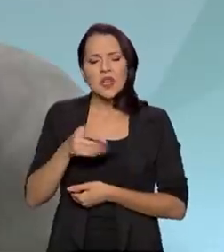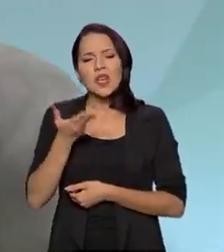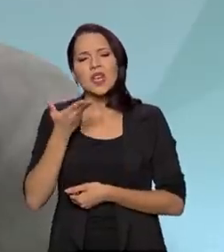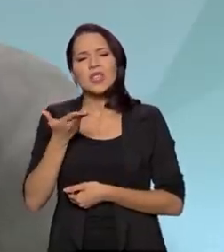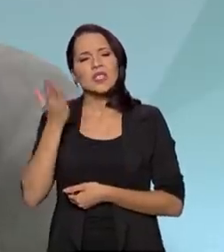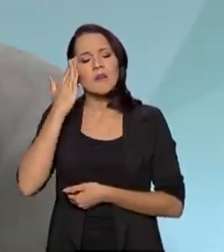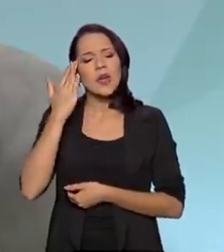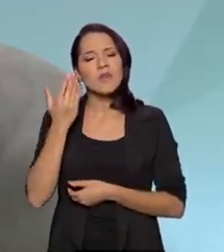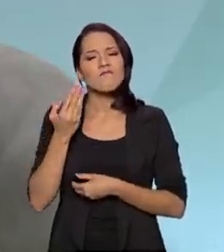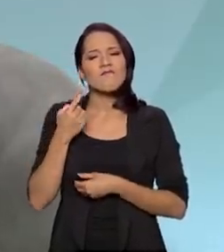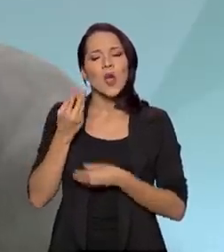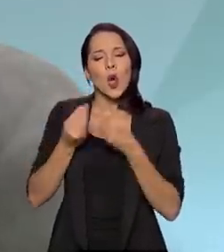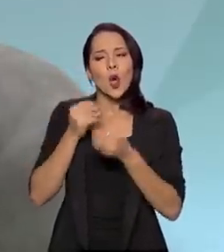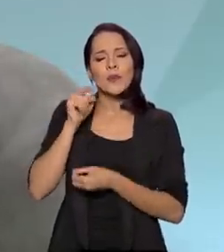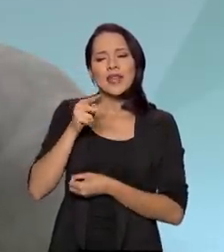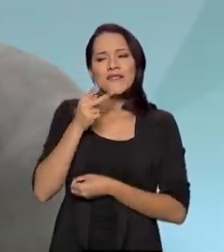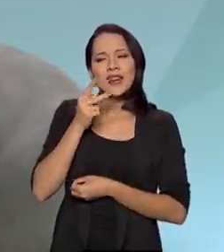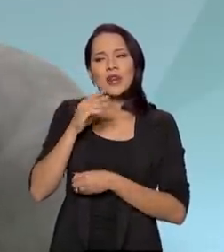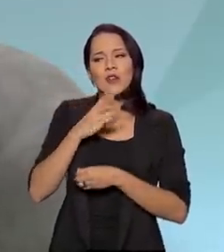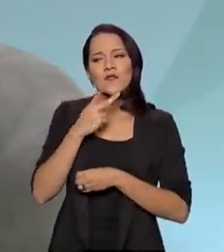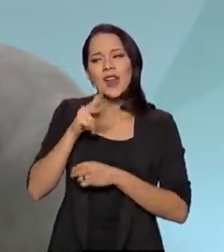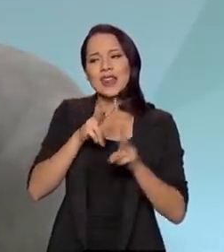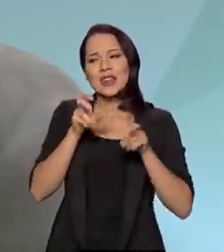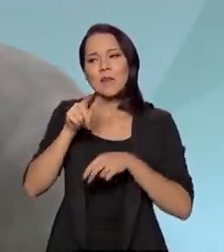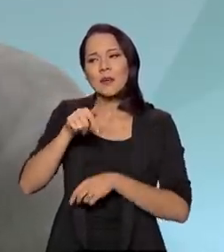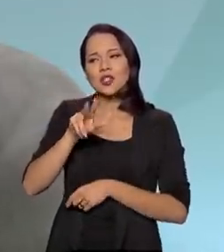ia ser o meu comportamento em relação às cotas.